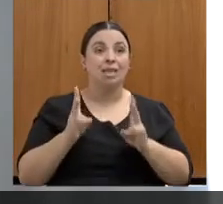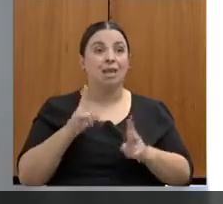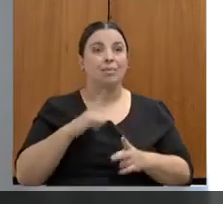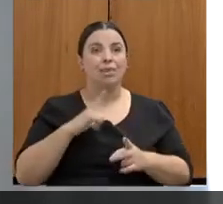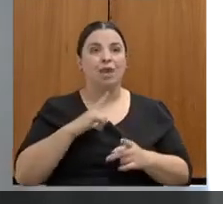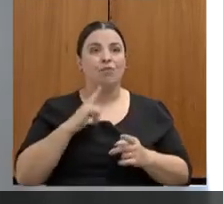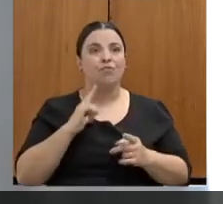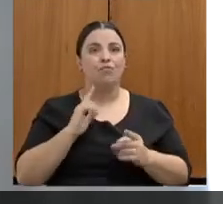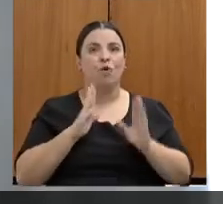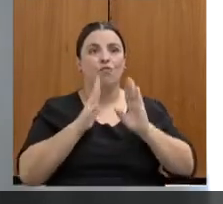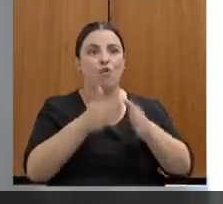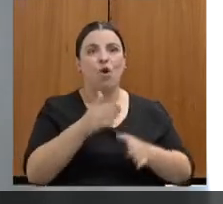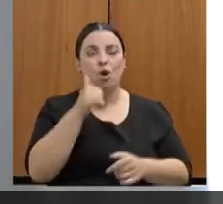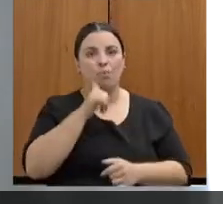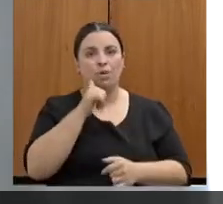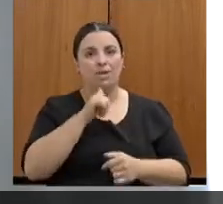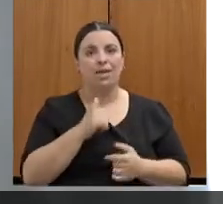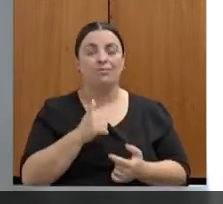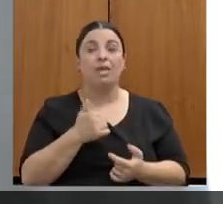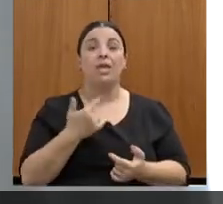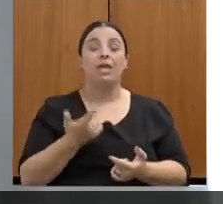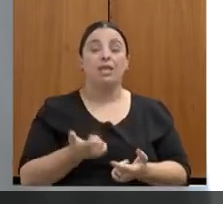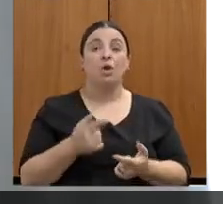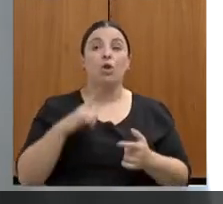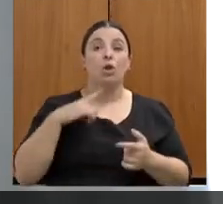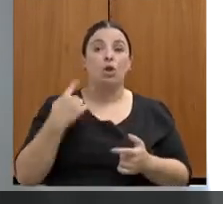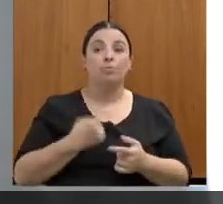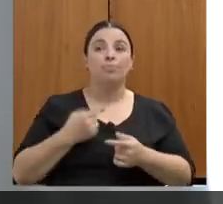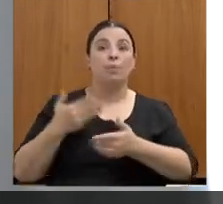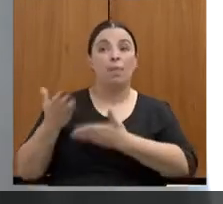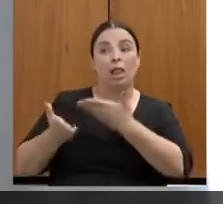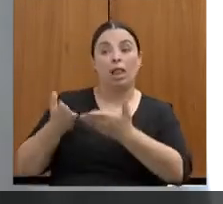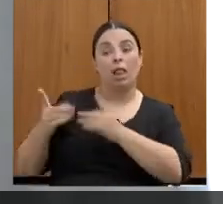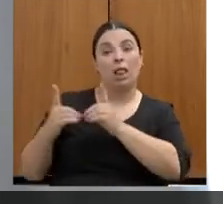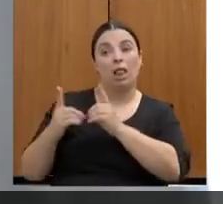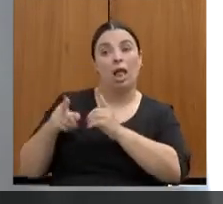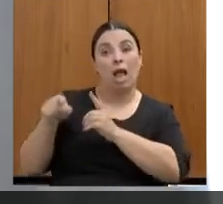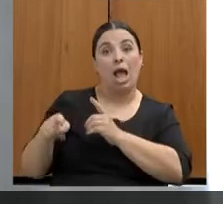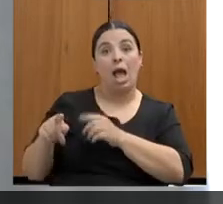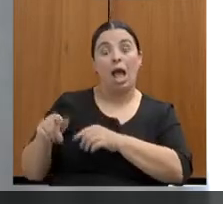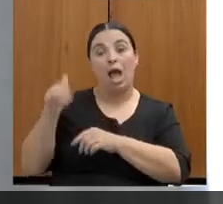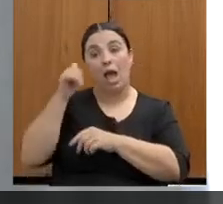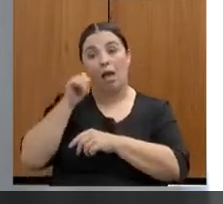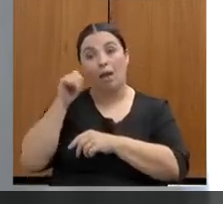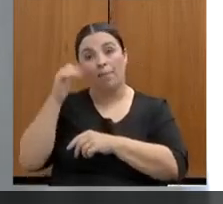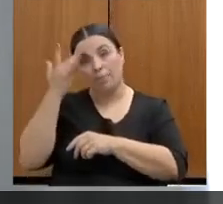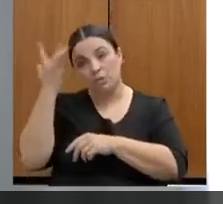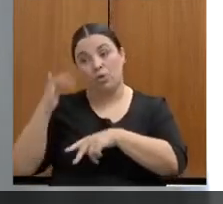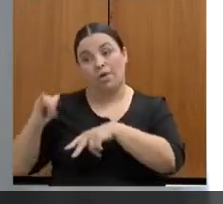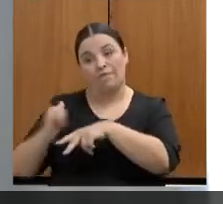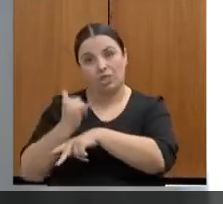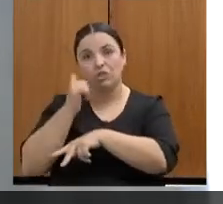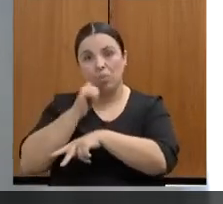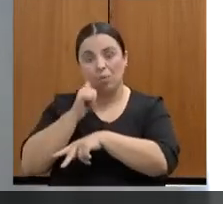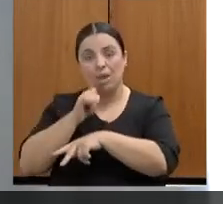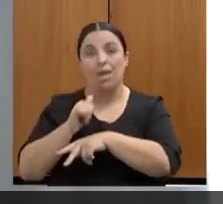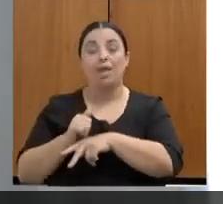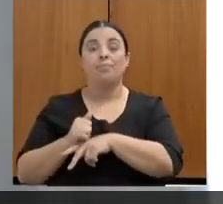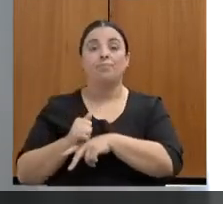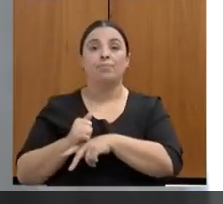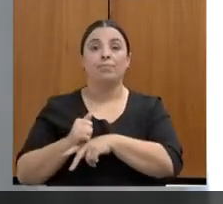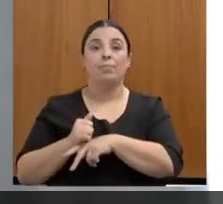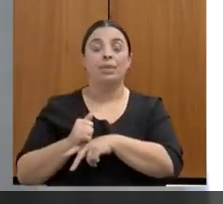evitar a reincidência com relação àquela vítima, mas também com relação a outras vítimas.